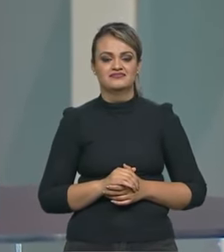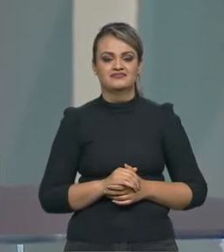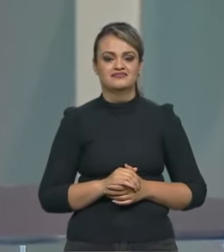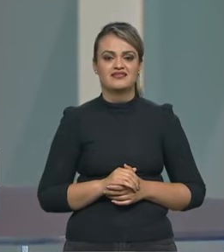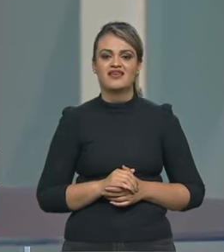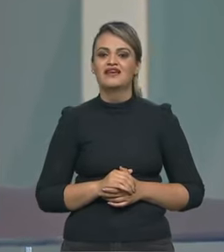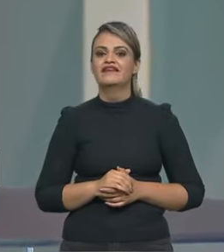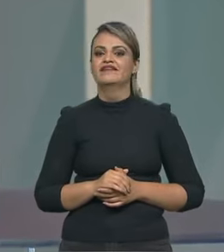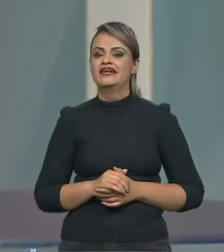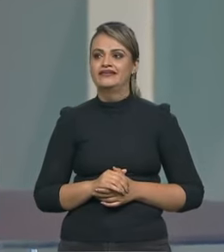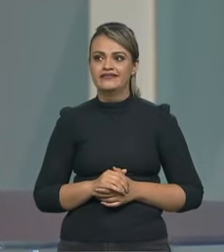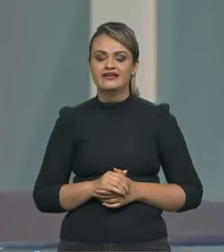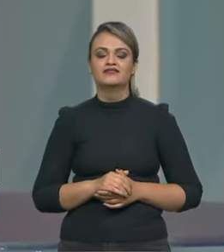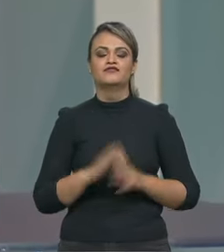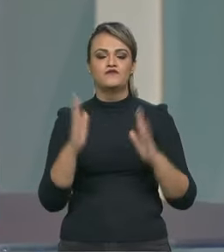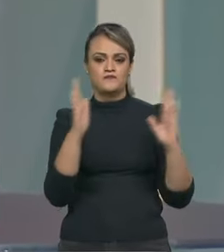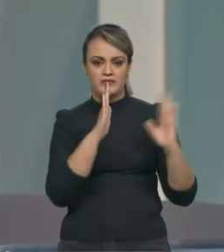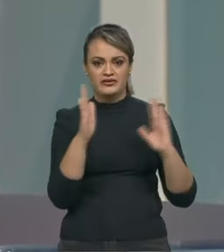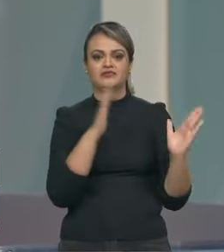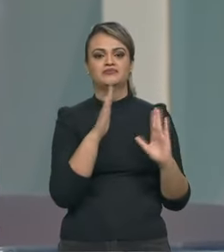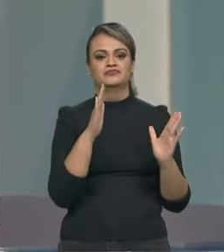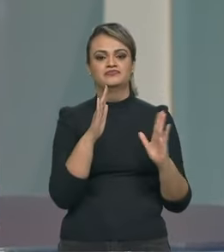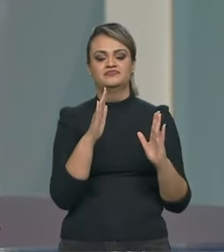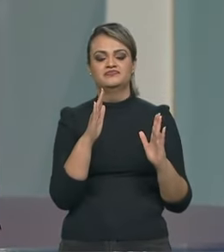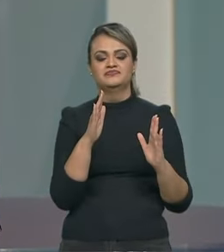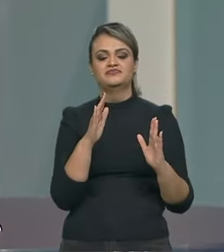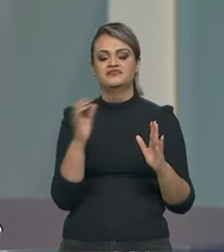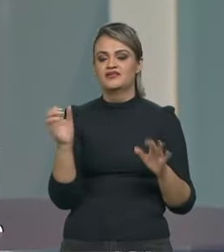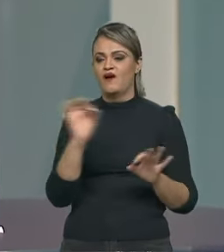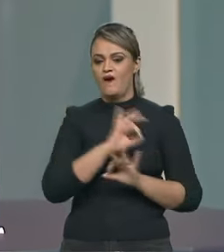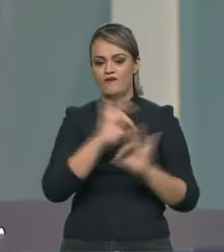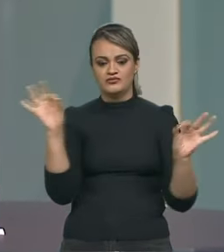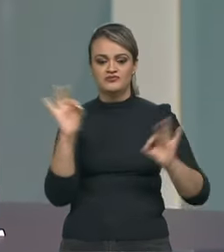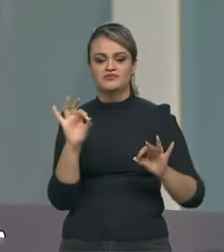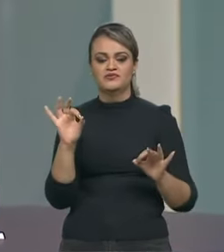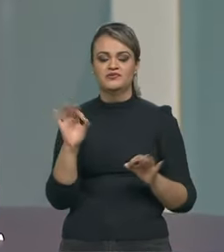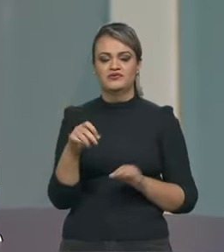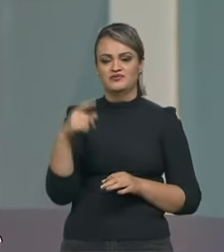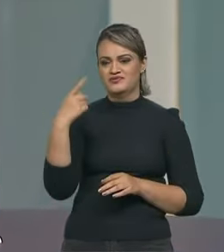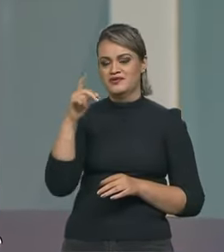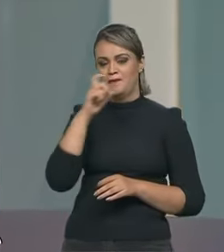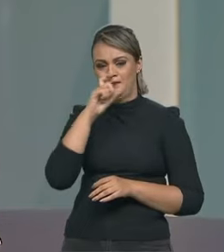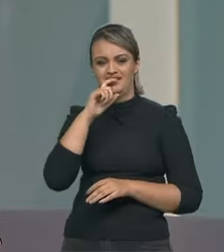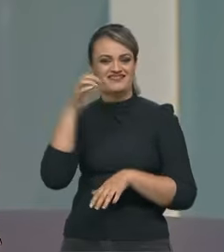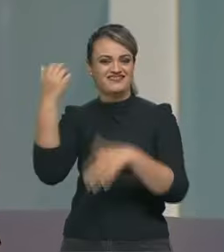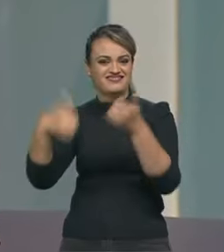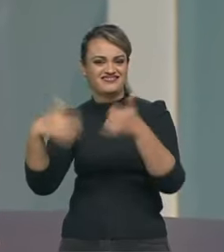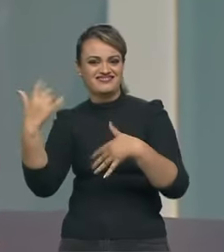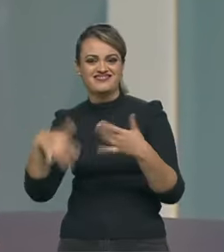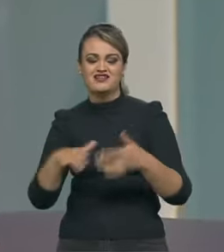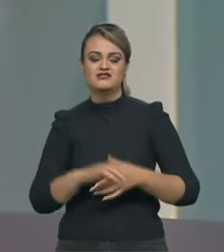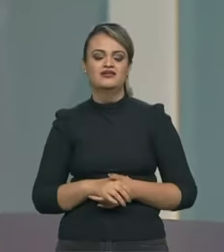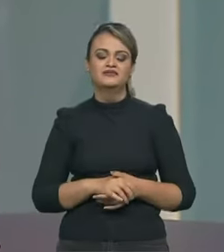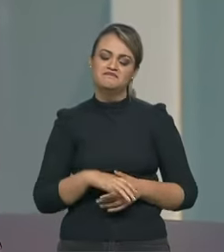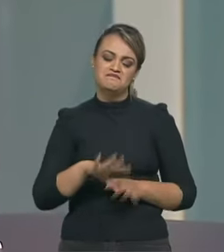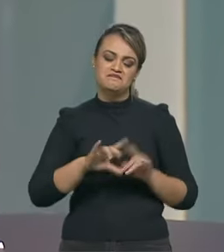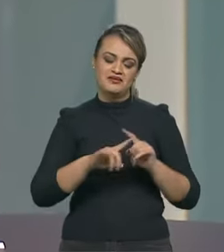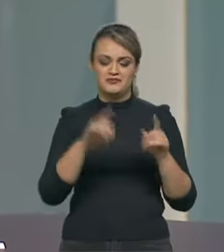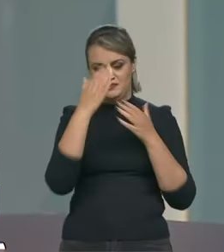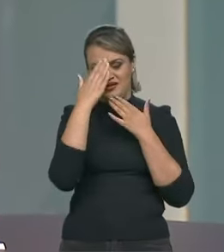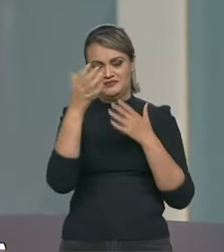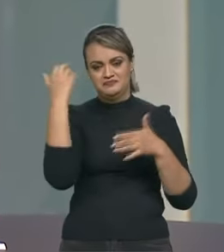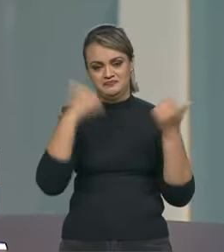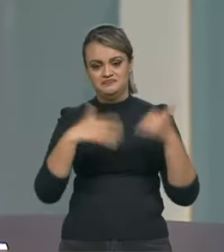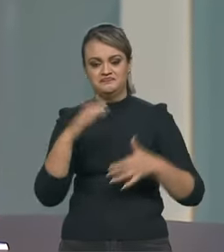realmente foi um tempo maravilhoso e você teve o relato do seu pai mas muito obrigado pelas